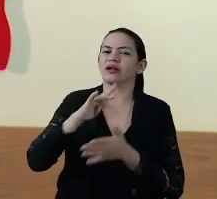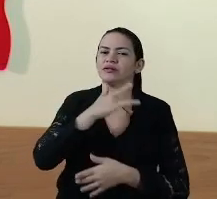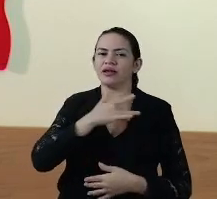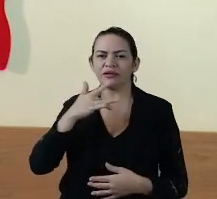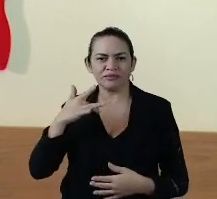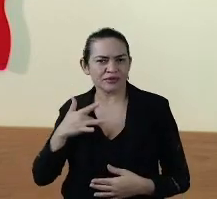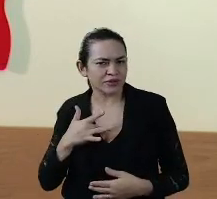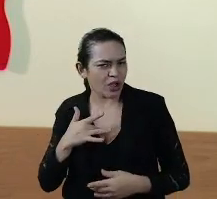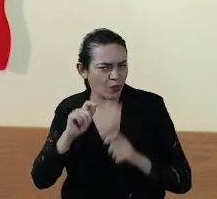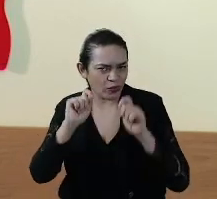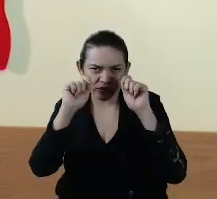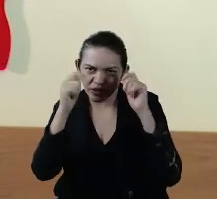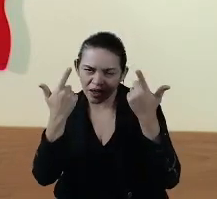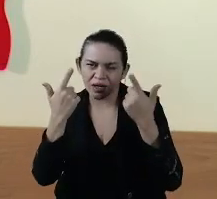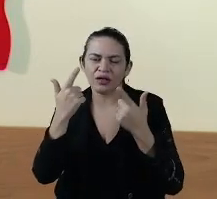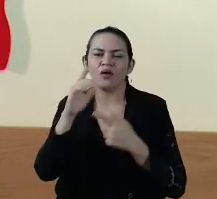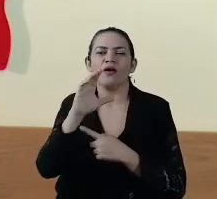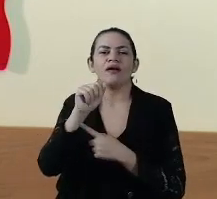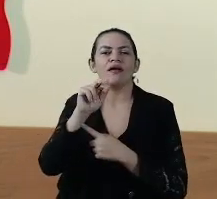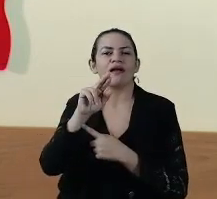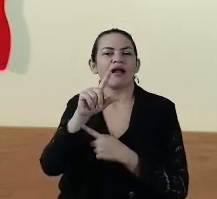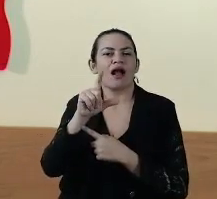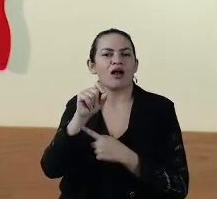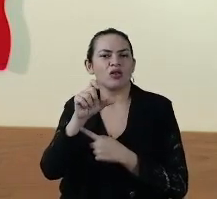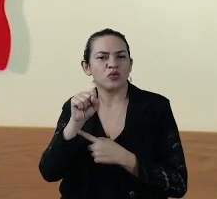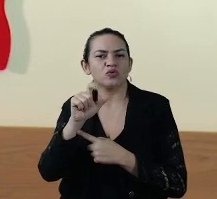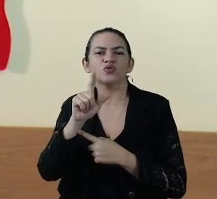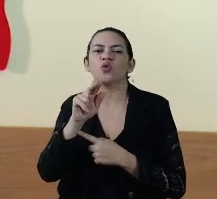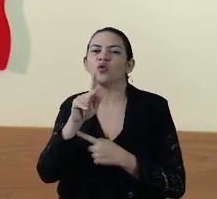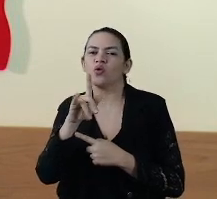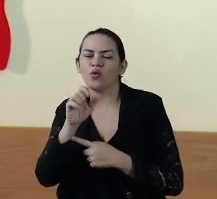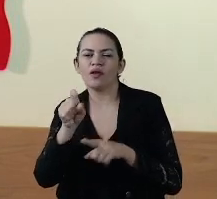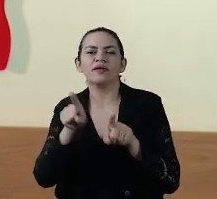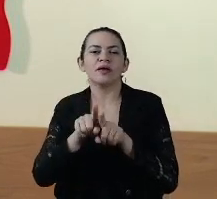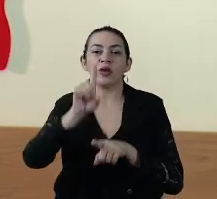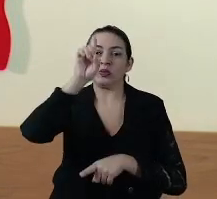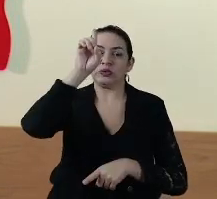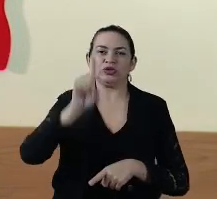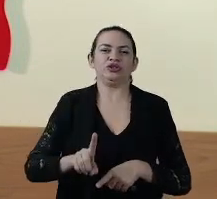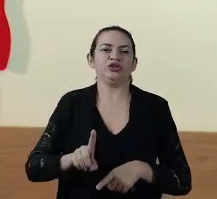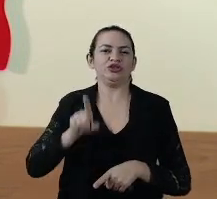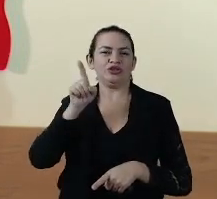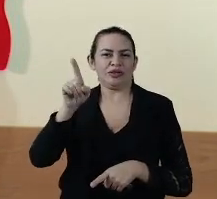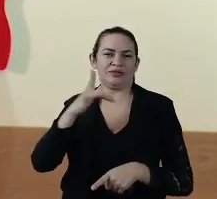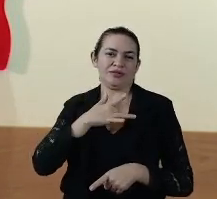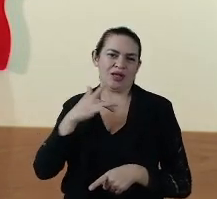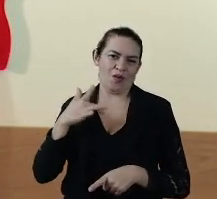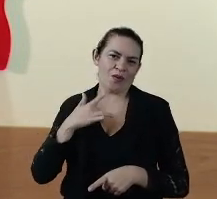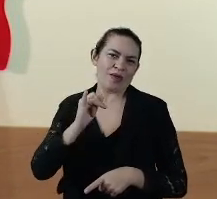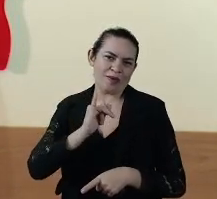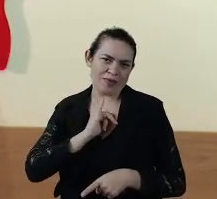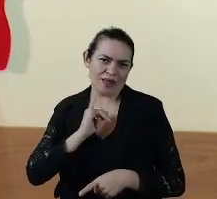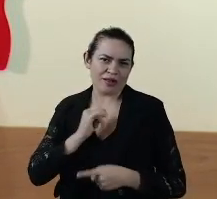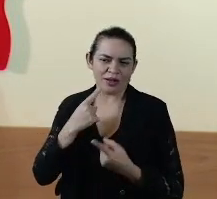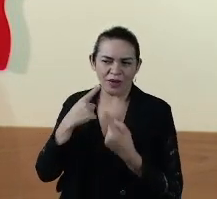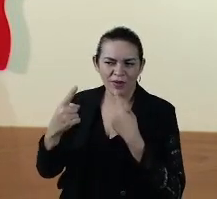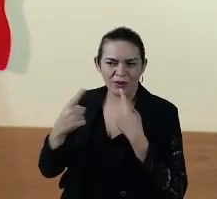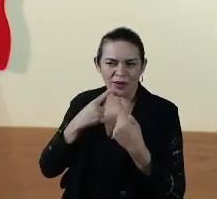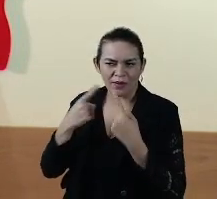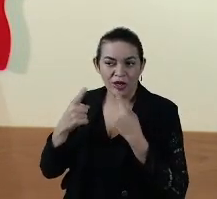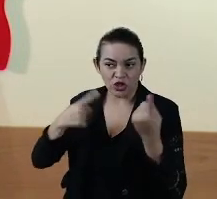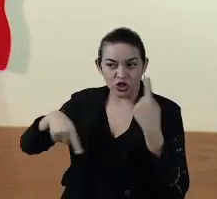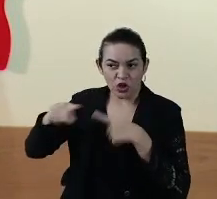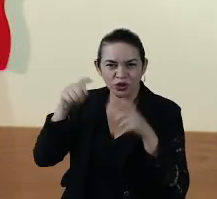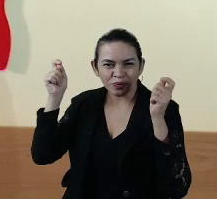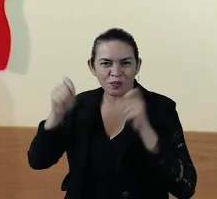Saúde, claro, Carlos Lula, e os nossos dirigentes de Saúde de Imperatriz, para que nós possamos fazer essa